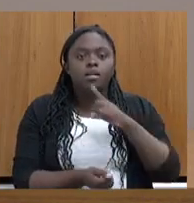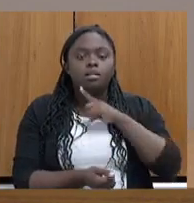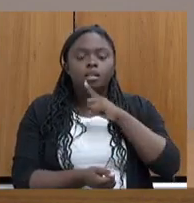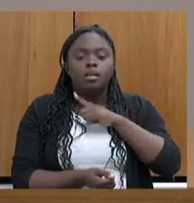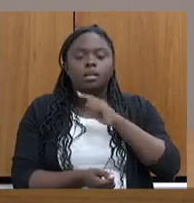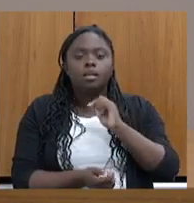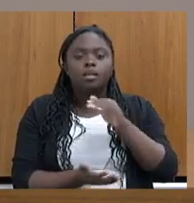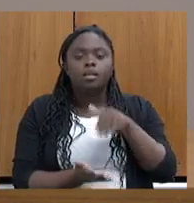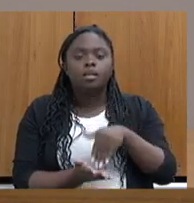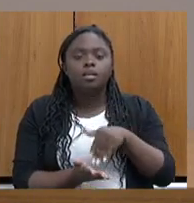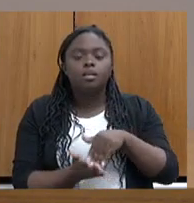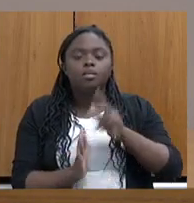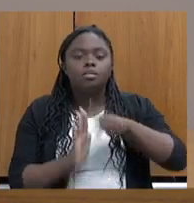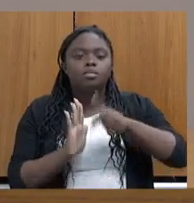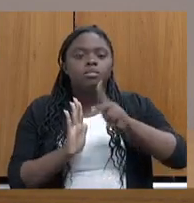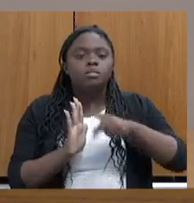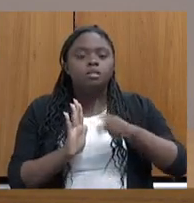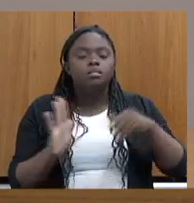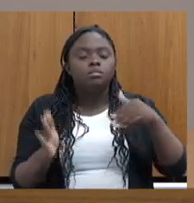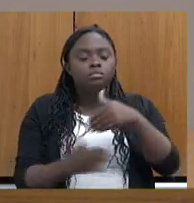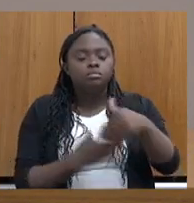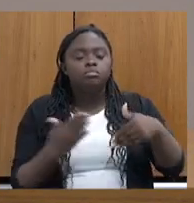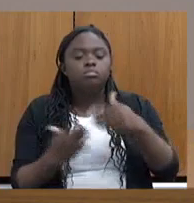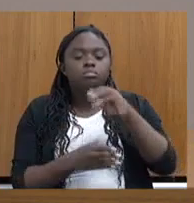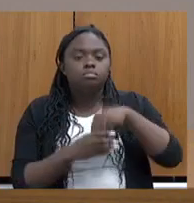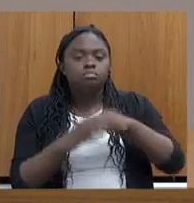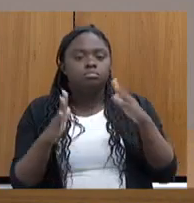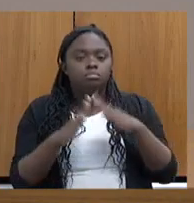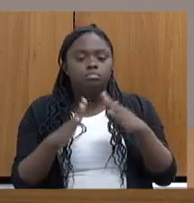um projeto que está tramitando nessa casa,